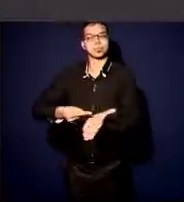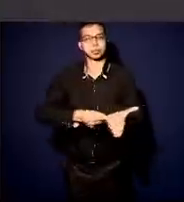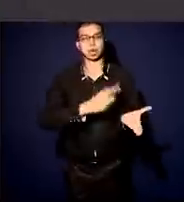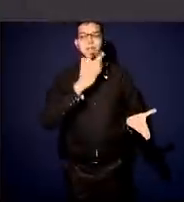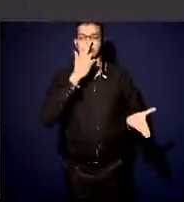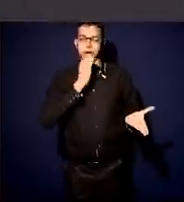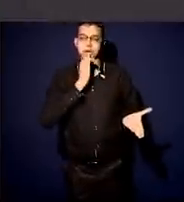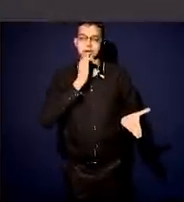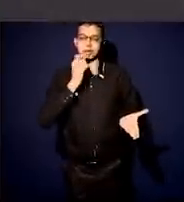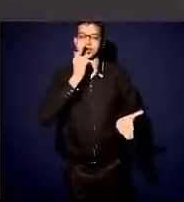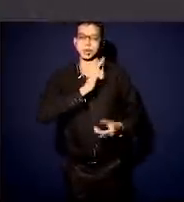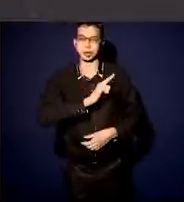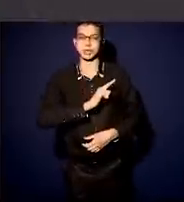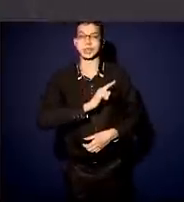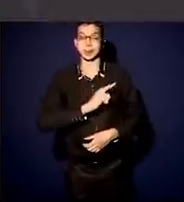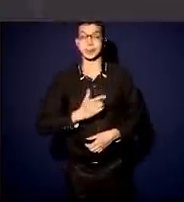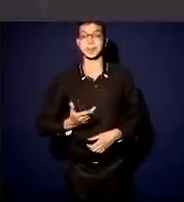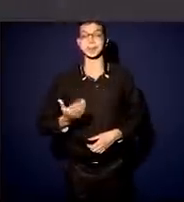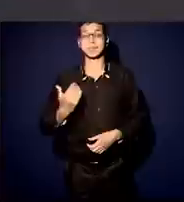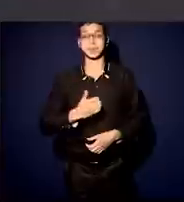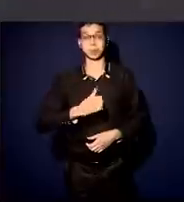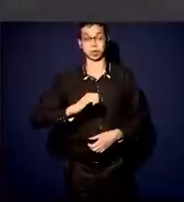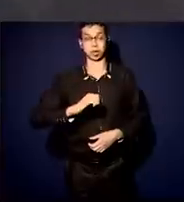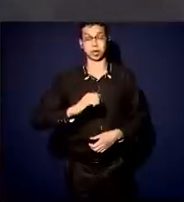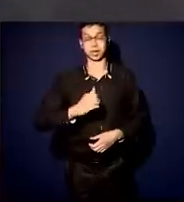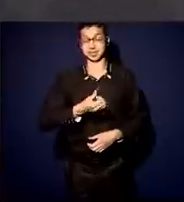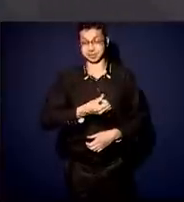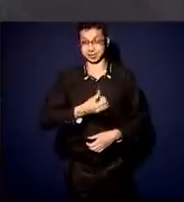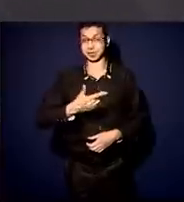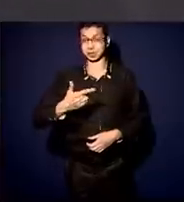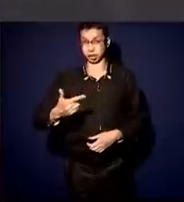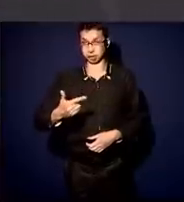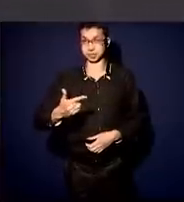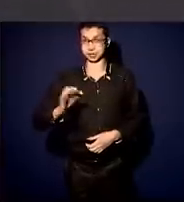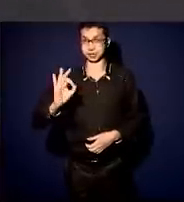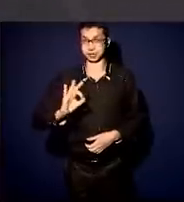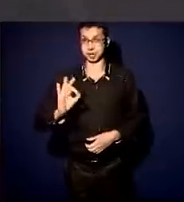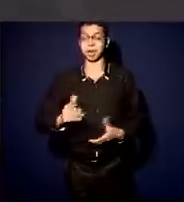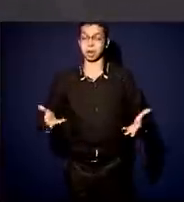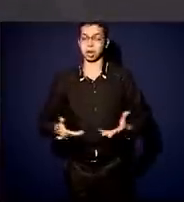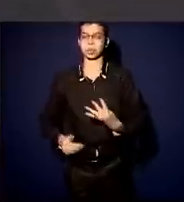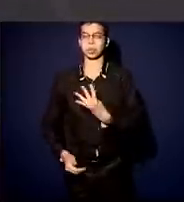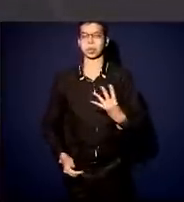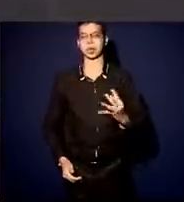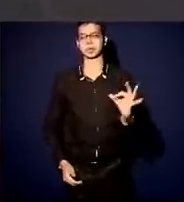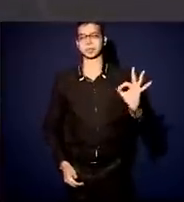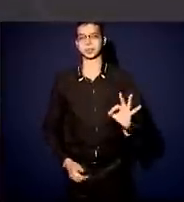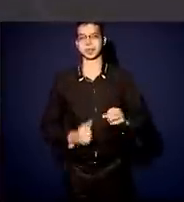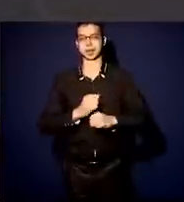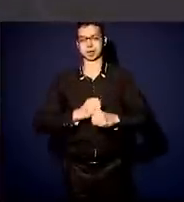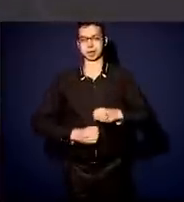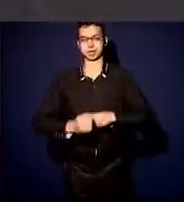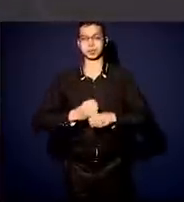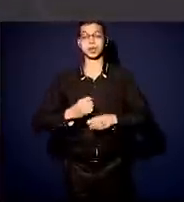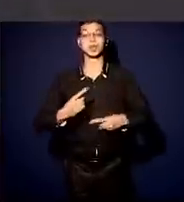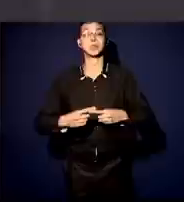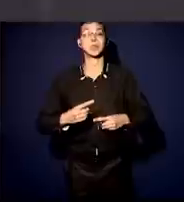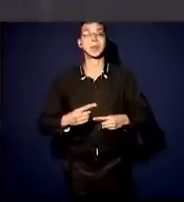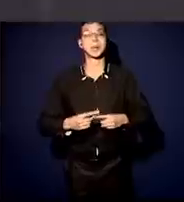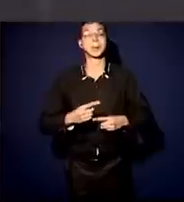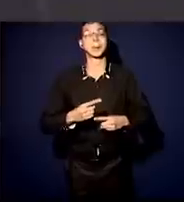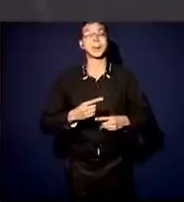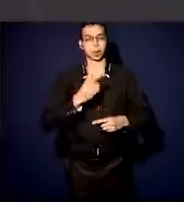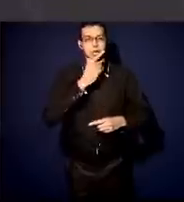reduzir a despesa com a folha lá de 62% para 44% no final do ano passado. Agora, em função da queda de receita das mudanças